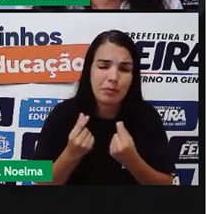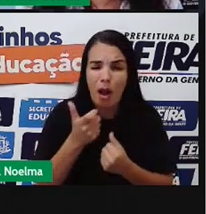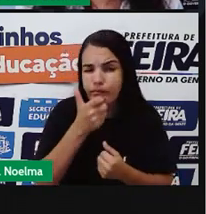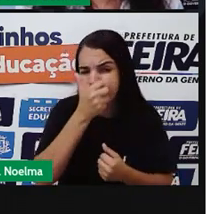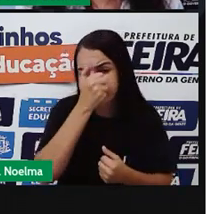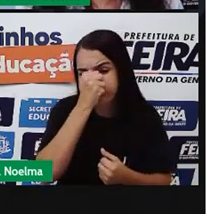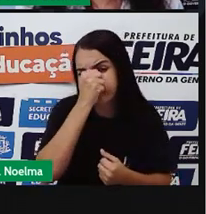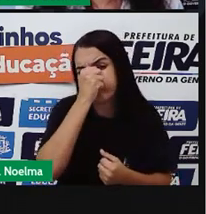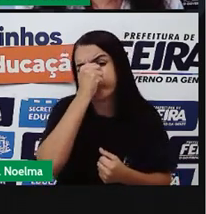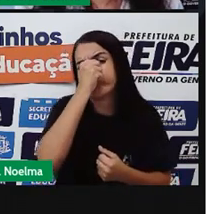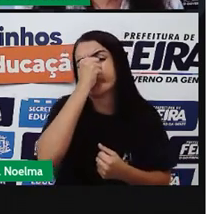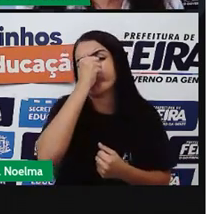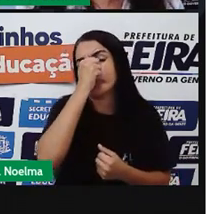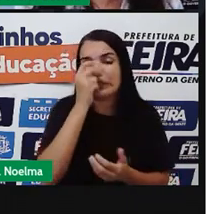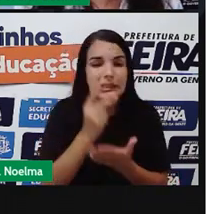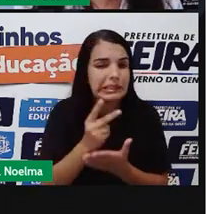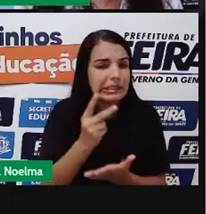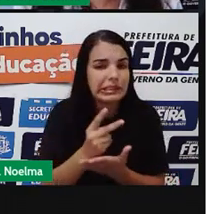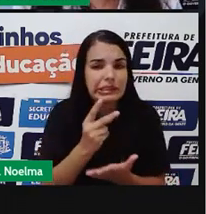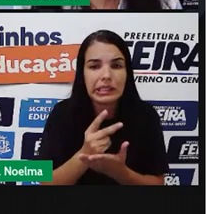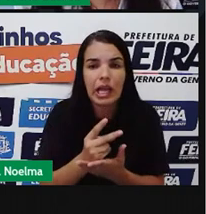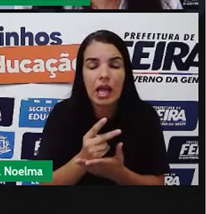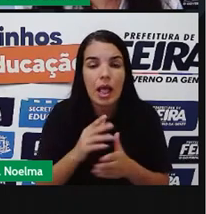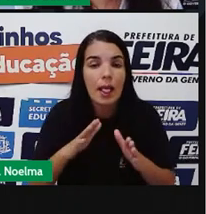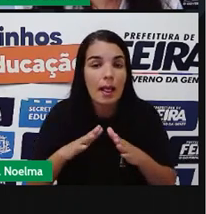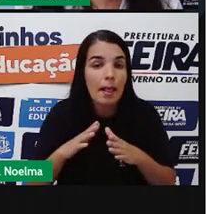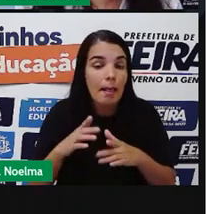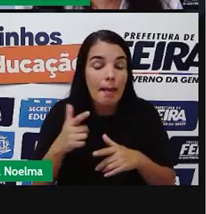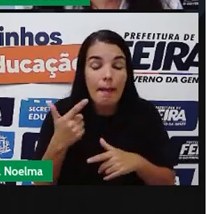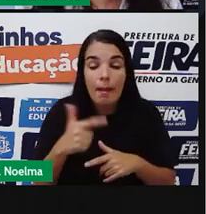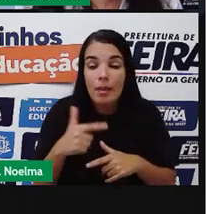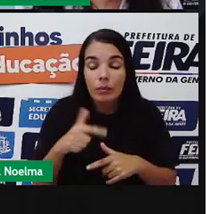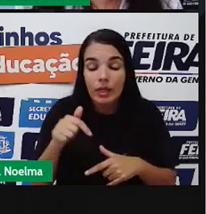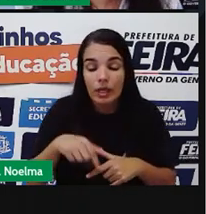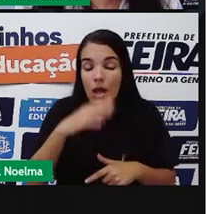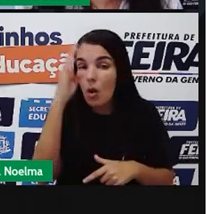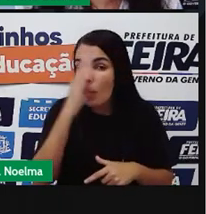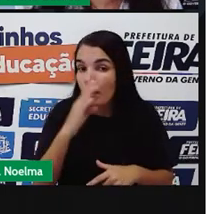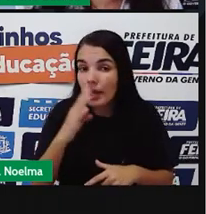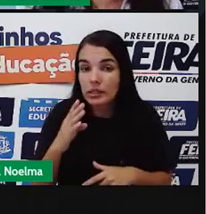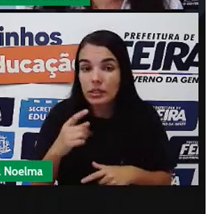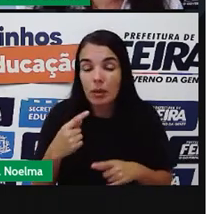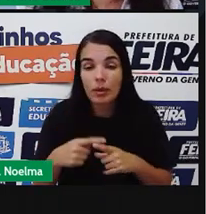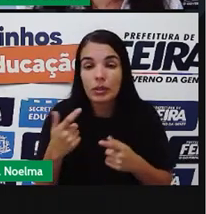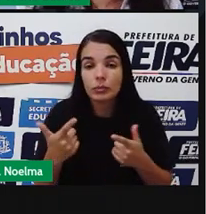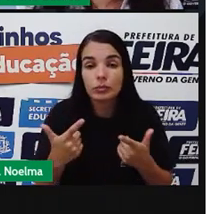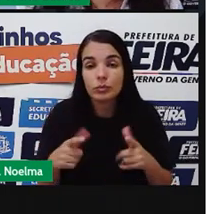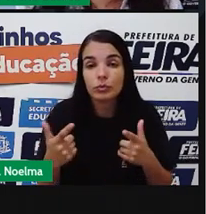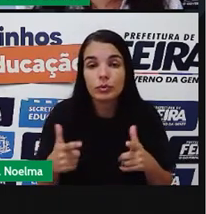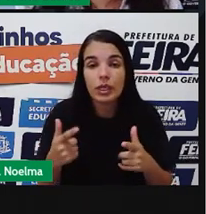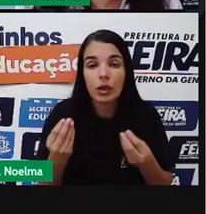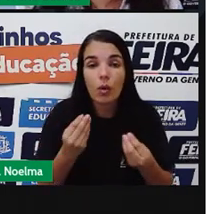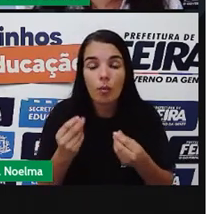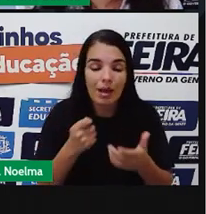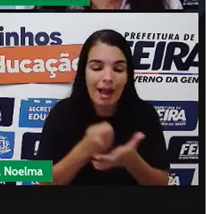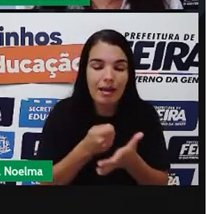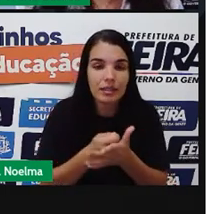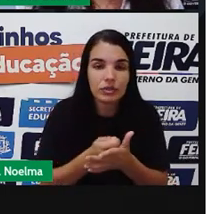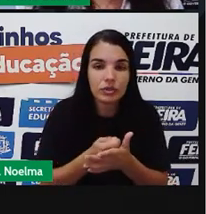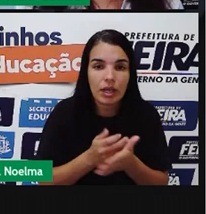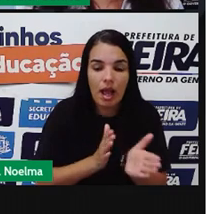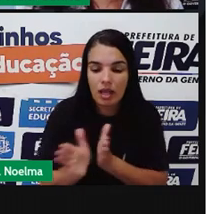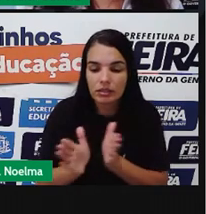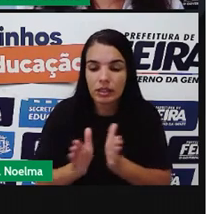lotado E É um serviço Ineficiente Aí no Brasil Porque não garante Acesso A toda A população